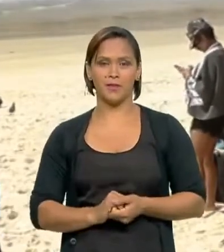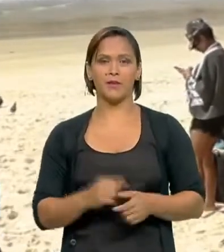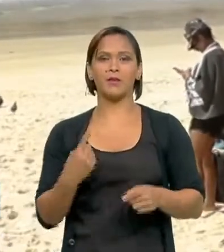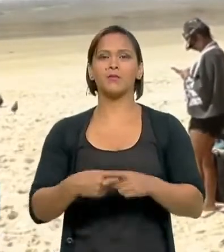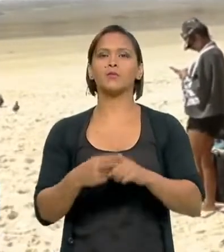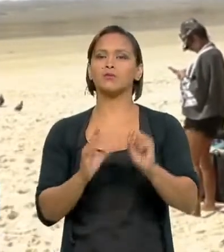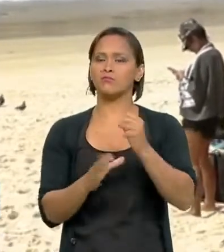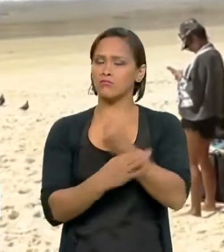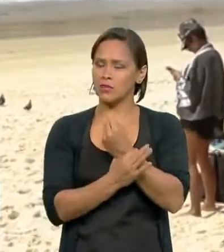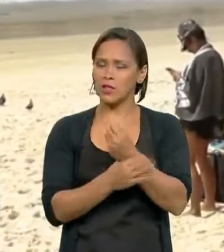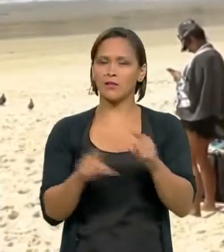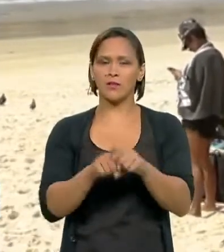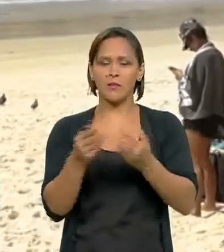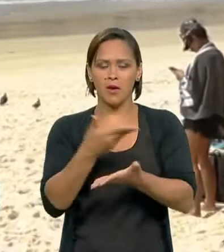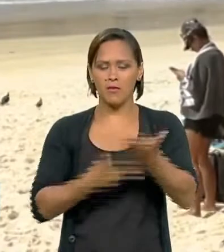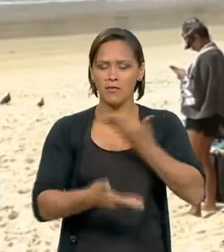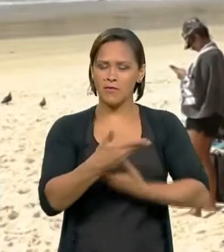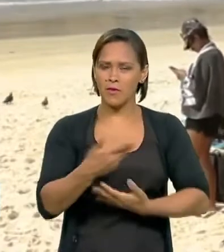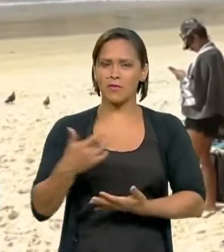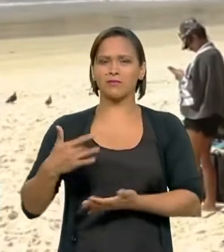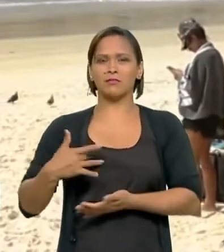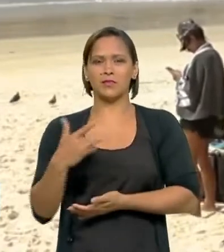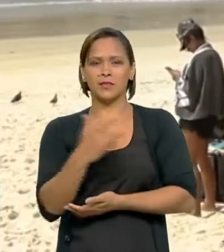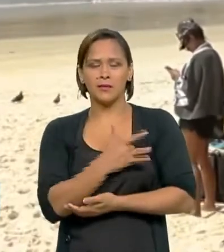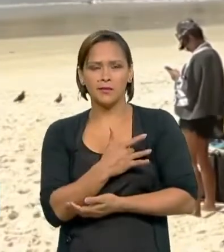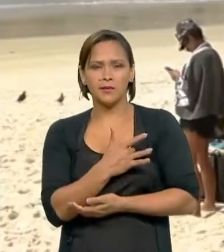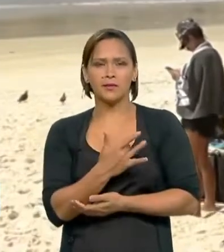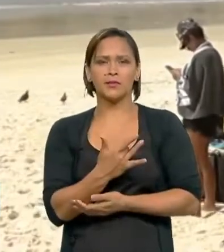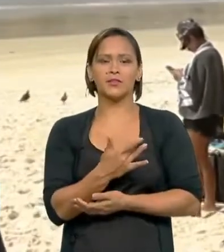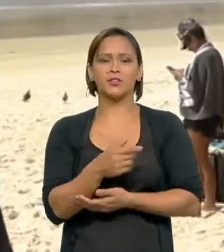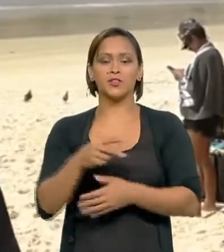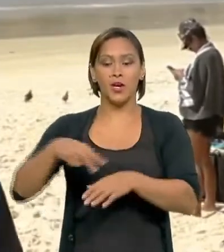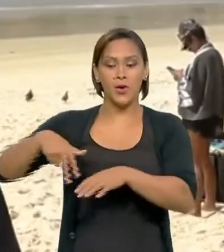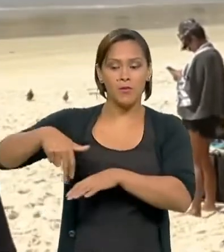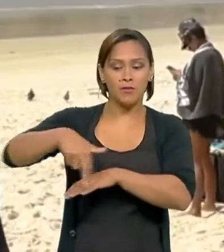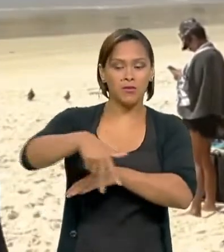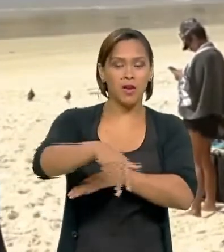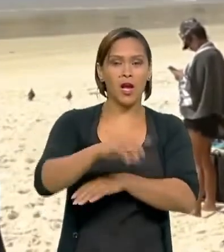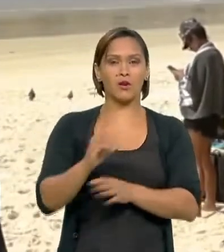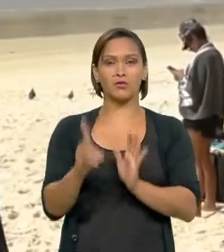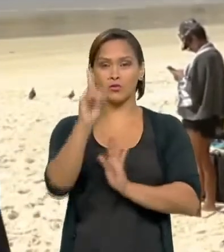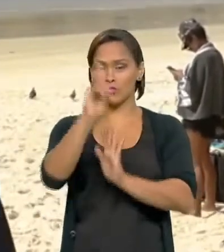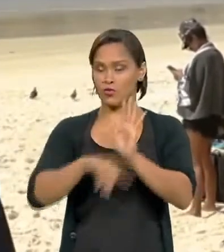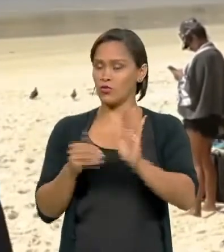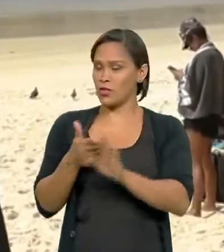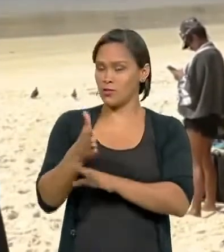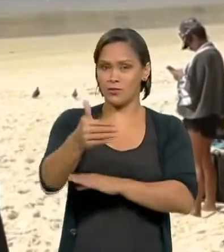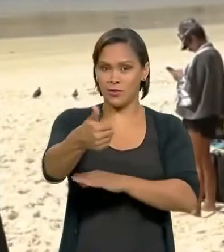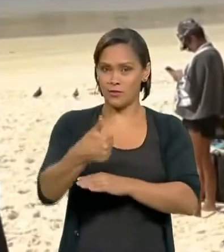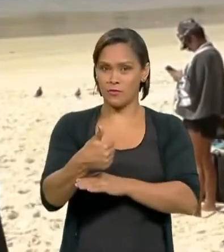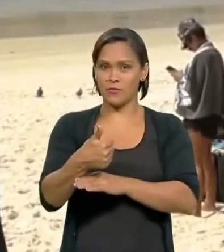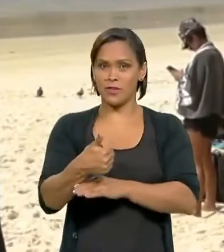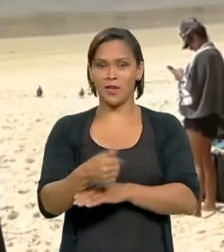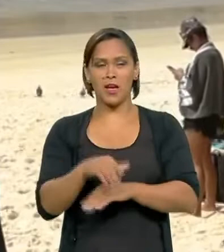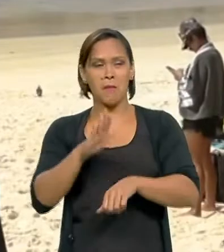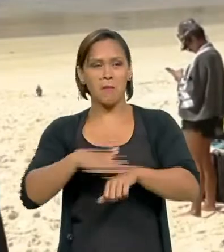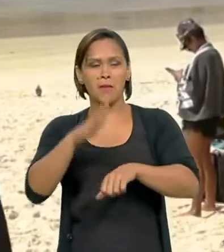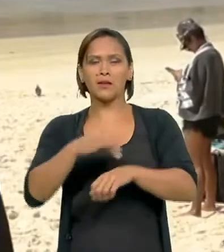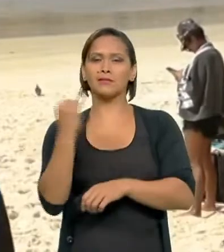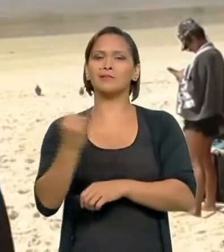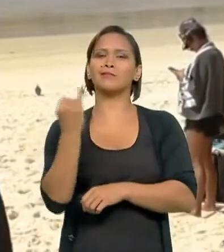segurança envolve também a saúde, envolve a questão de andar. O direito de vinda é o que eu mais iria